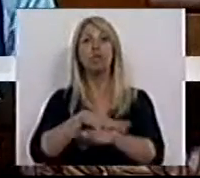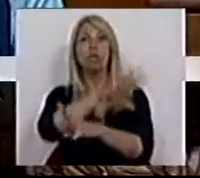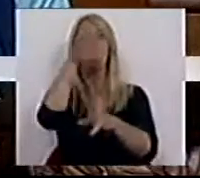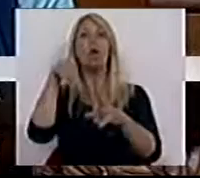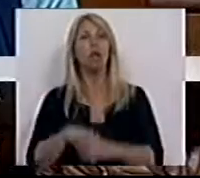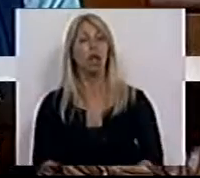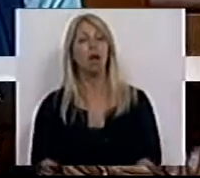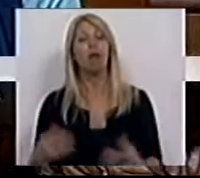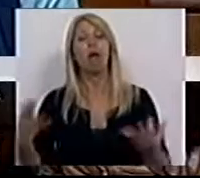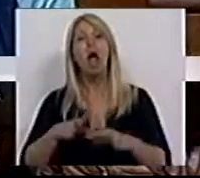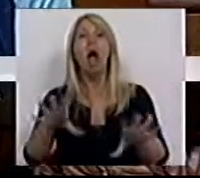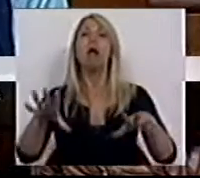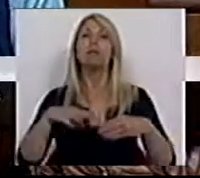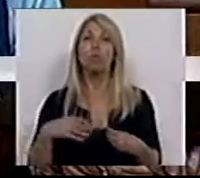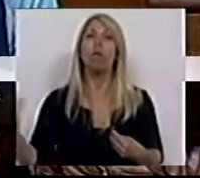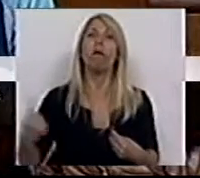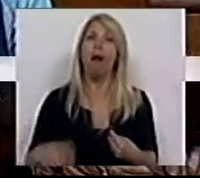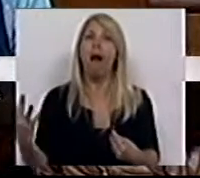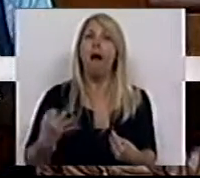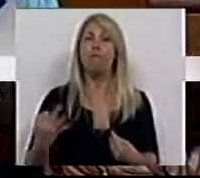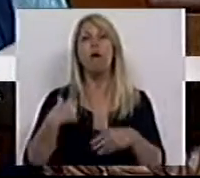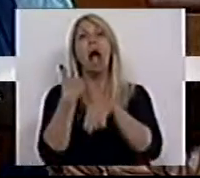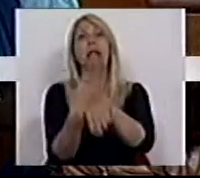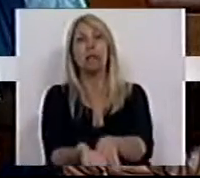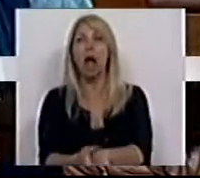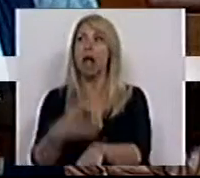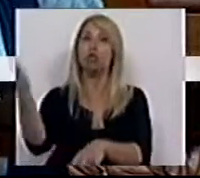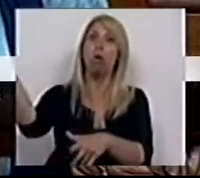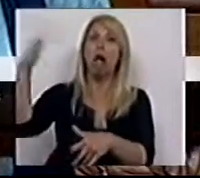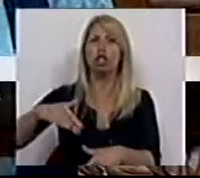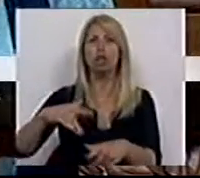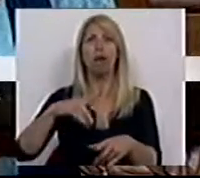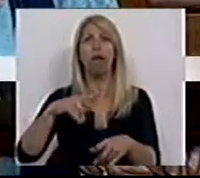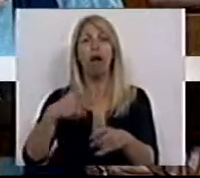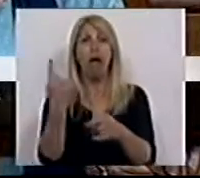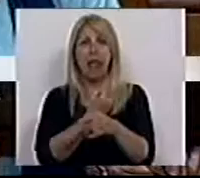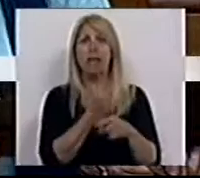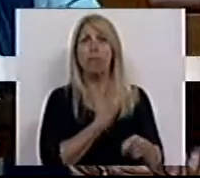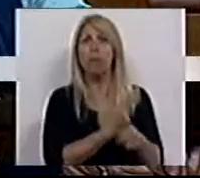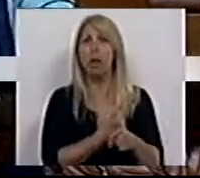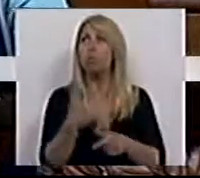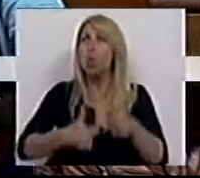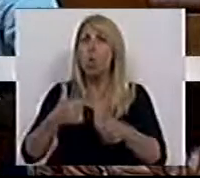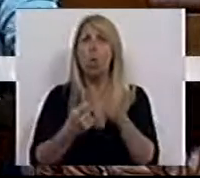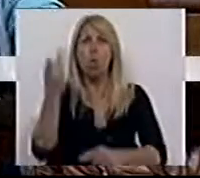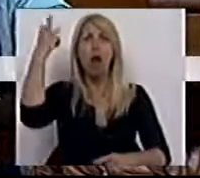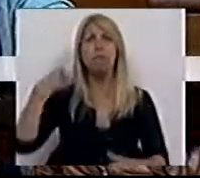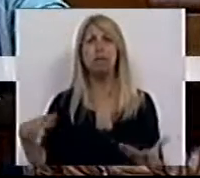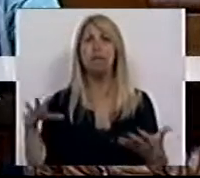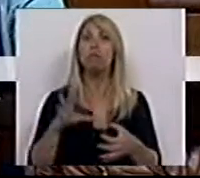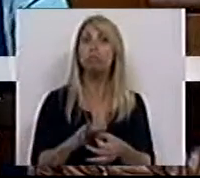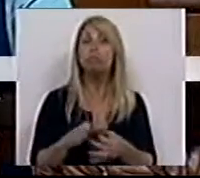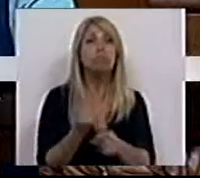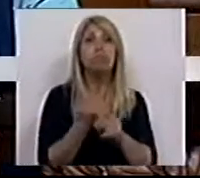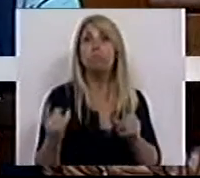assumiu haver atrasos na chegada do equipamento do concurso do ano passado. Qual o motivo deste